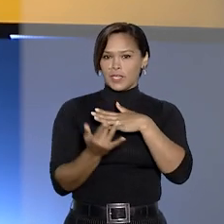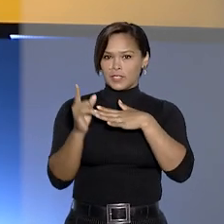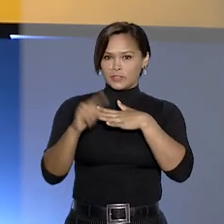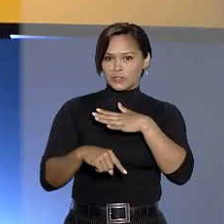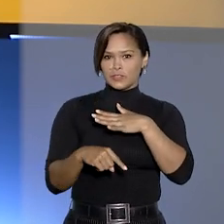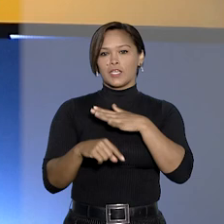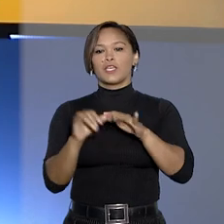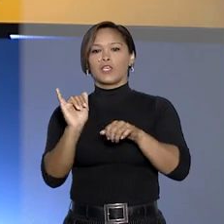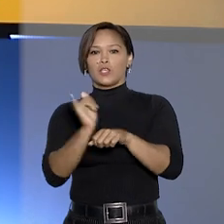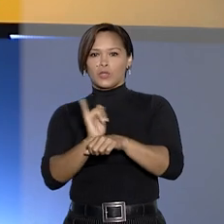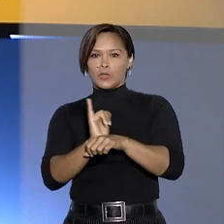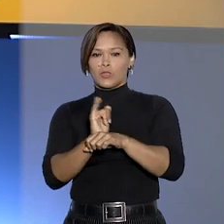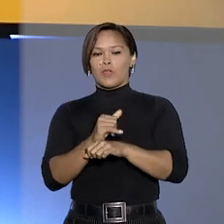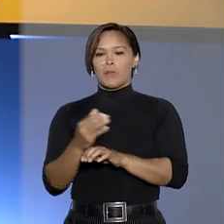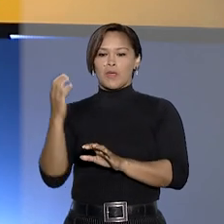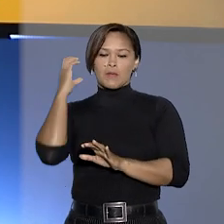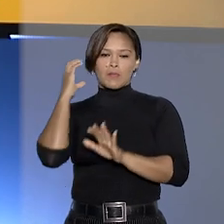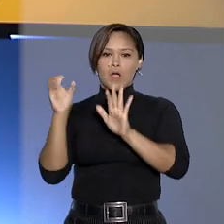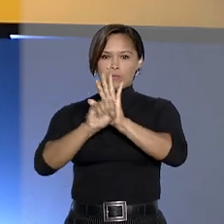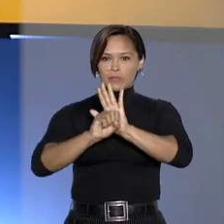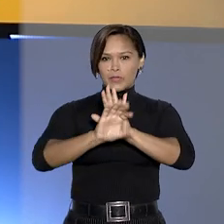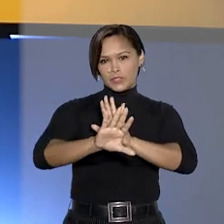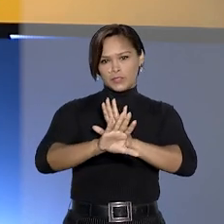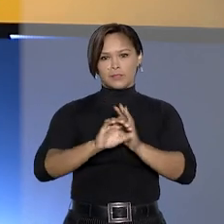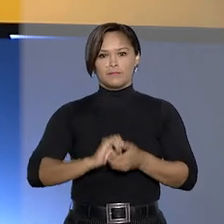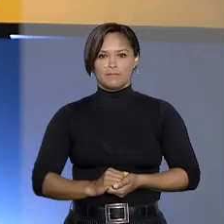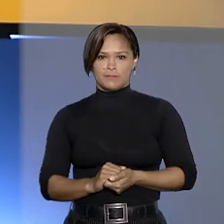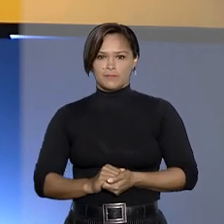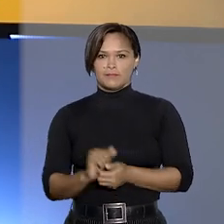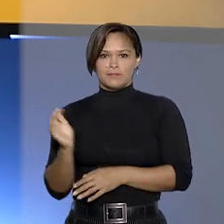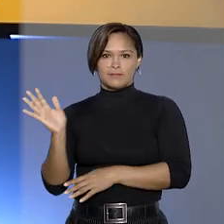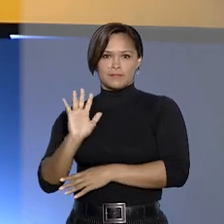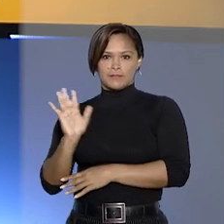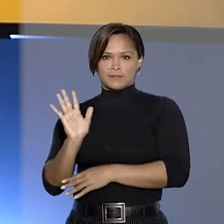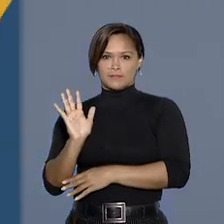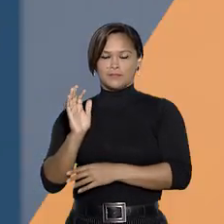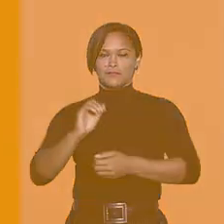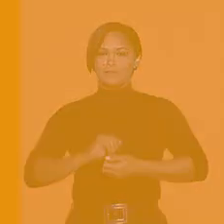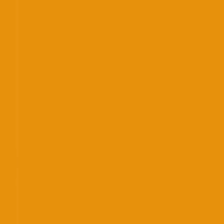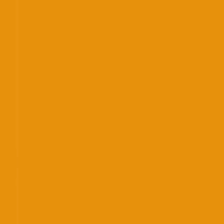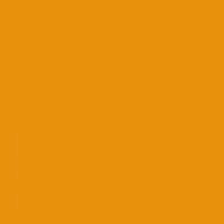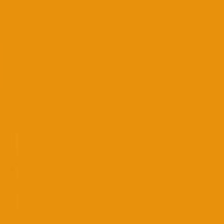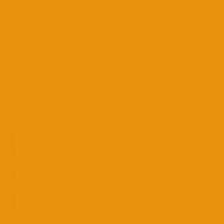sociais, YouTube e plataformas de podcast. Tchau, tchau!